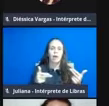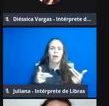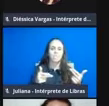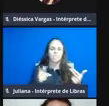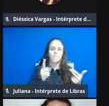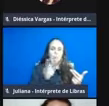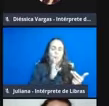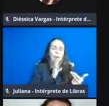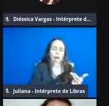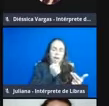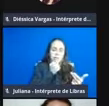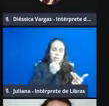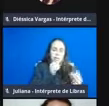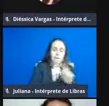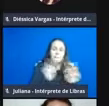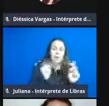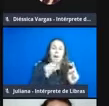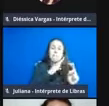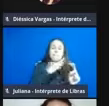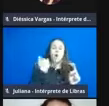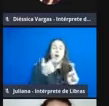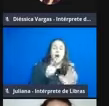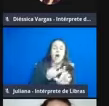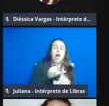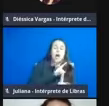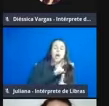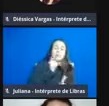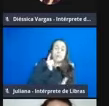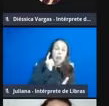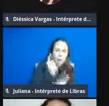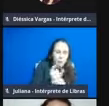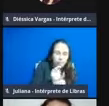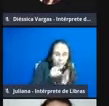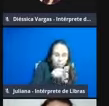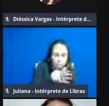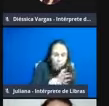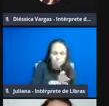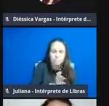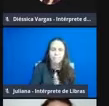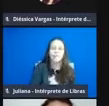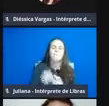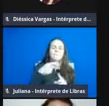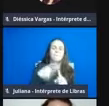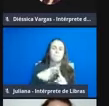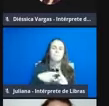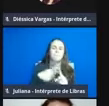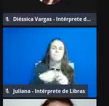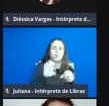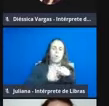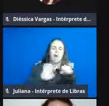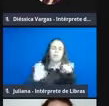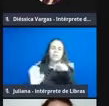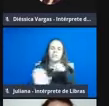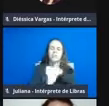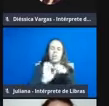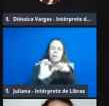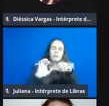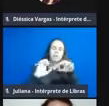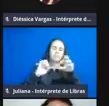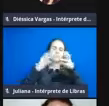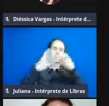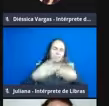conhecidas em função do grande processo de degradação que os ecossistemas vêm sofrendo em função